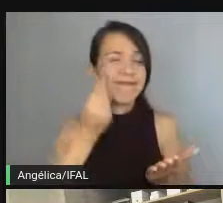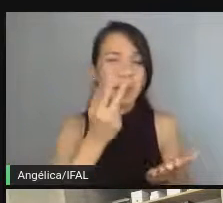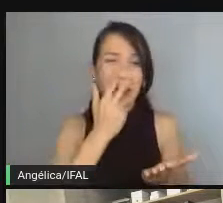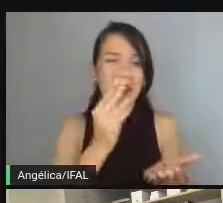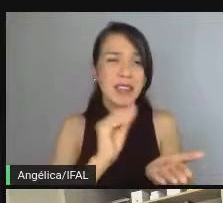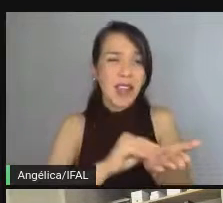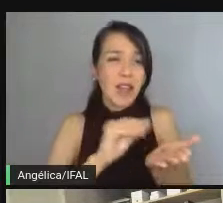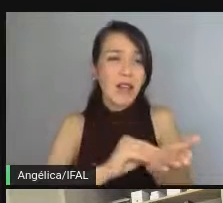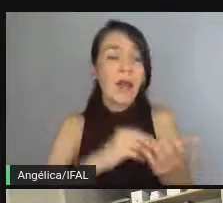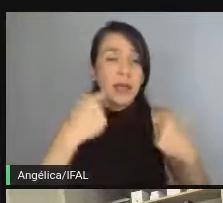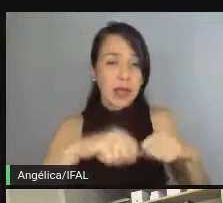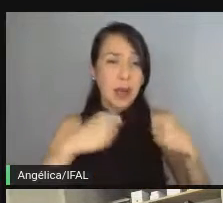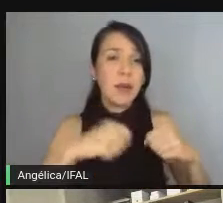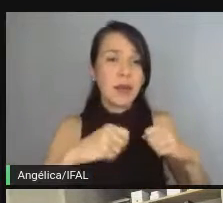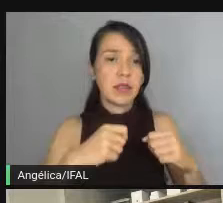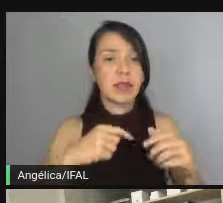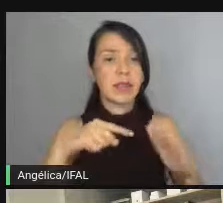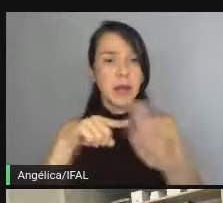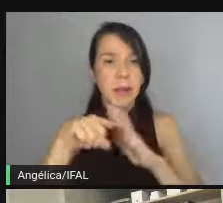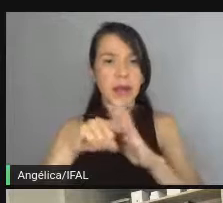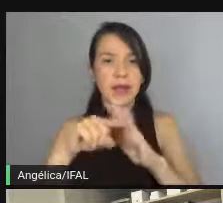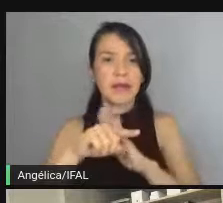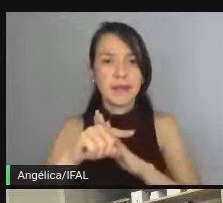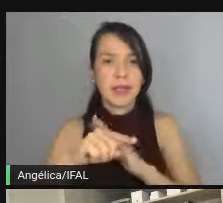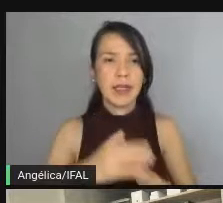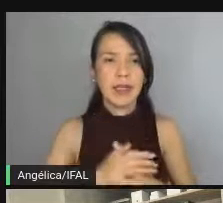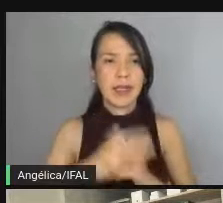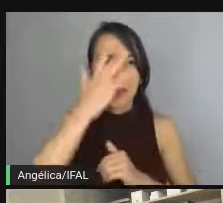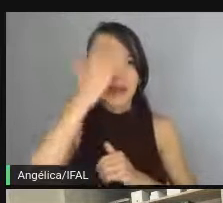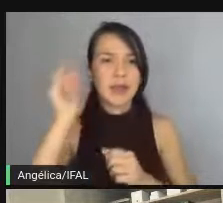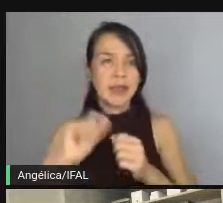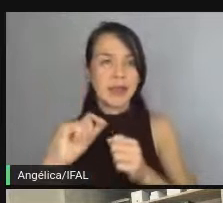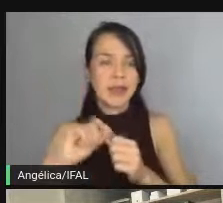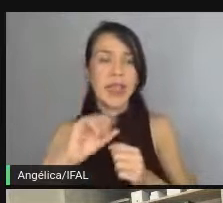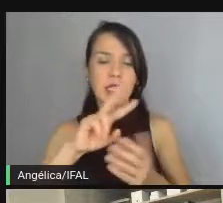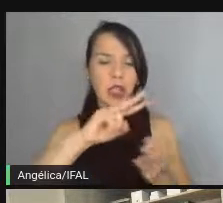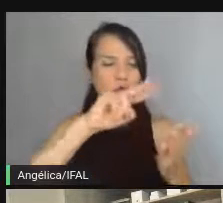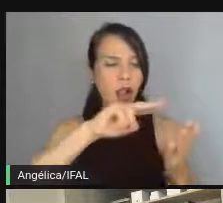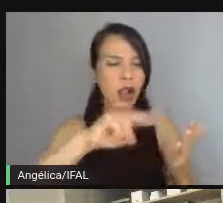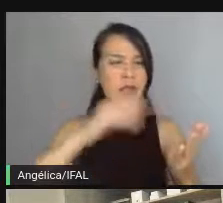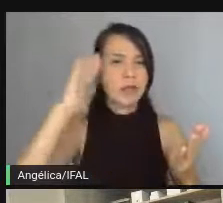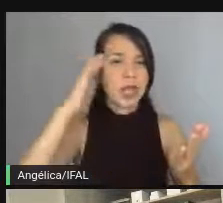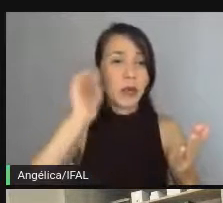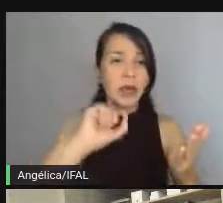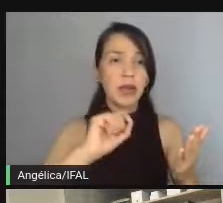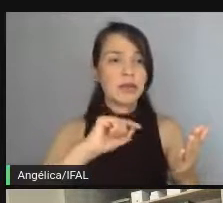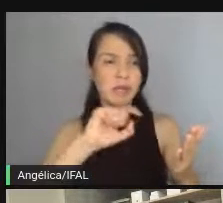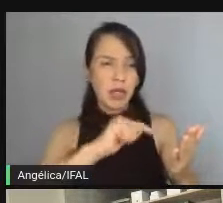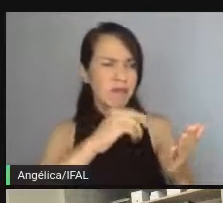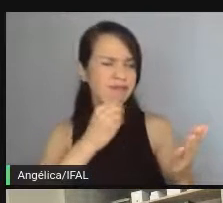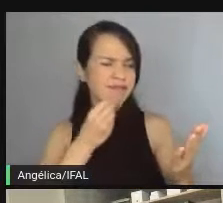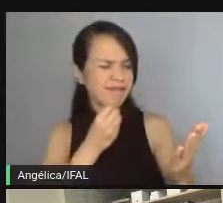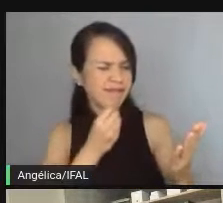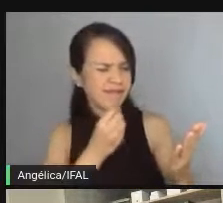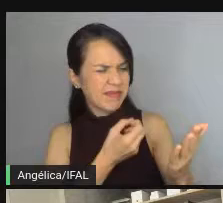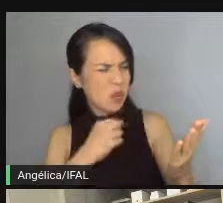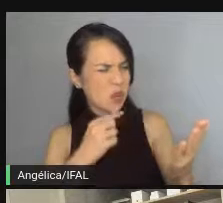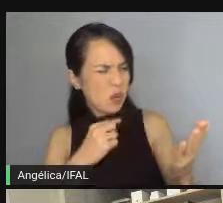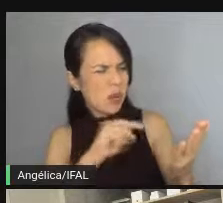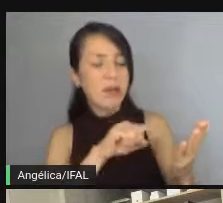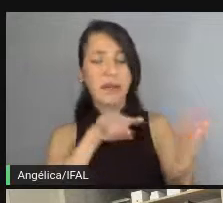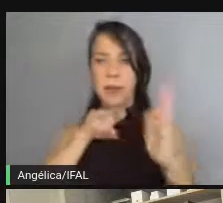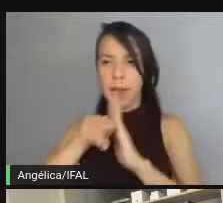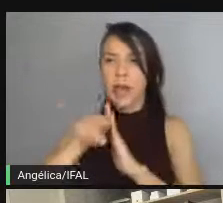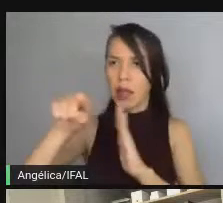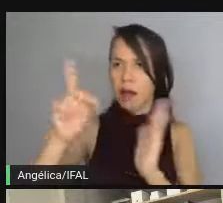é preciso fazer, e evita essas perguntas que você comentou, de a galera fazer. É só ler a expectativa, e se não tiver clara, pergunta, questiona.